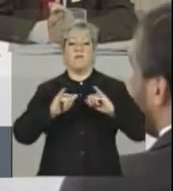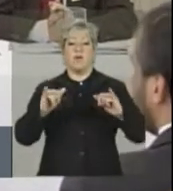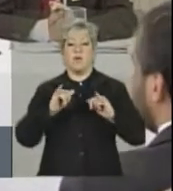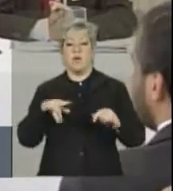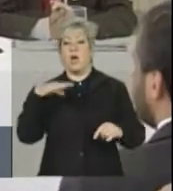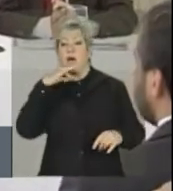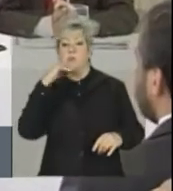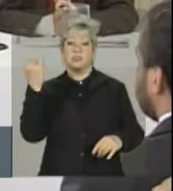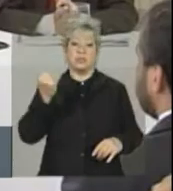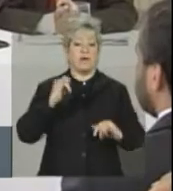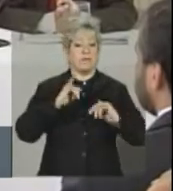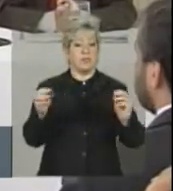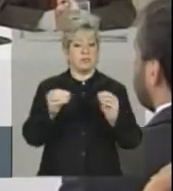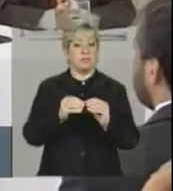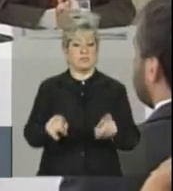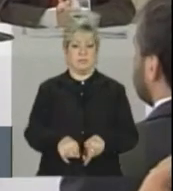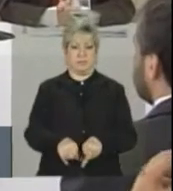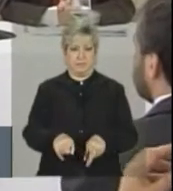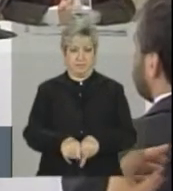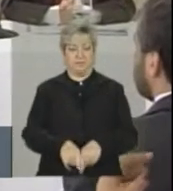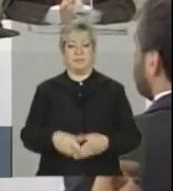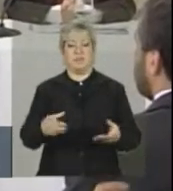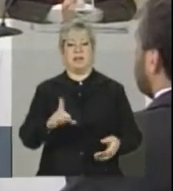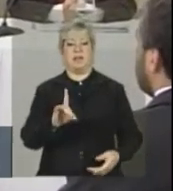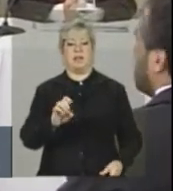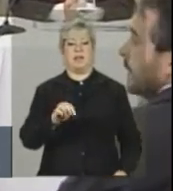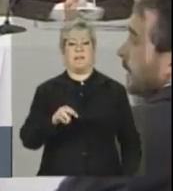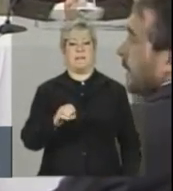considerem relevantes para a discussão. Demetrio.